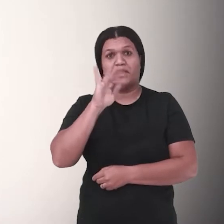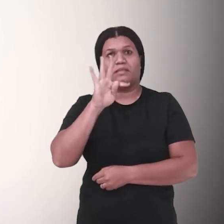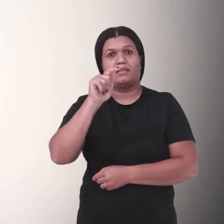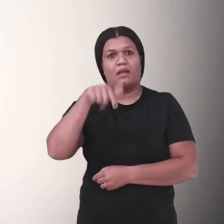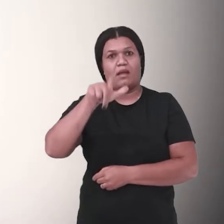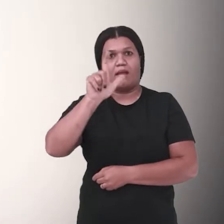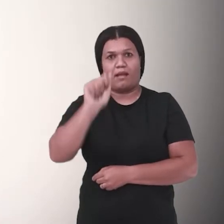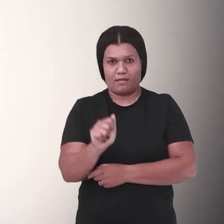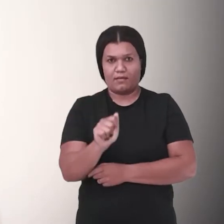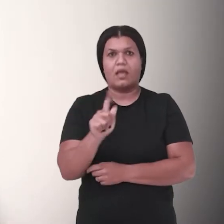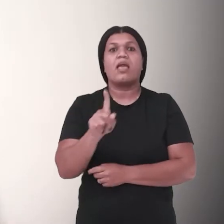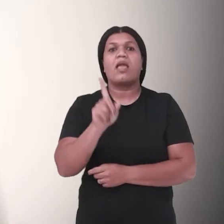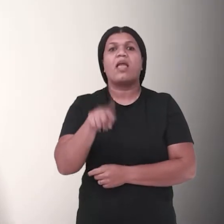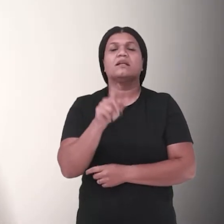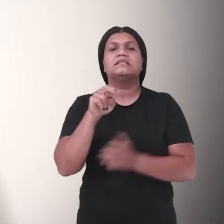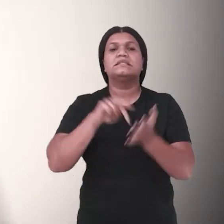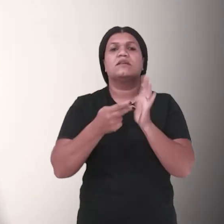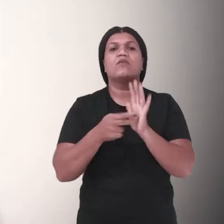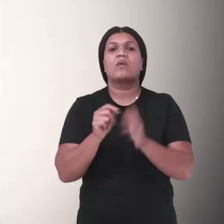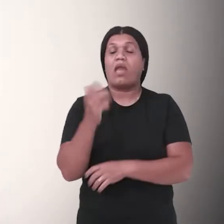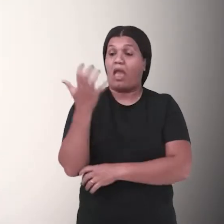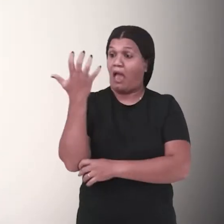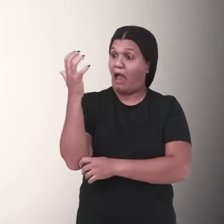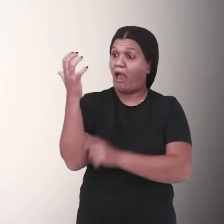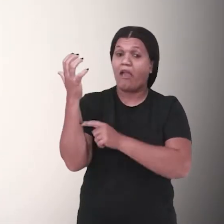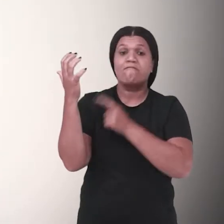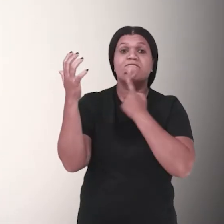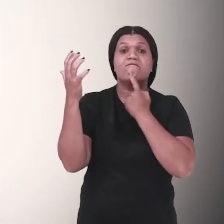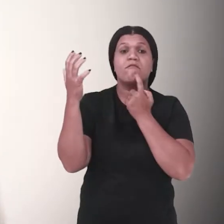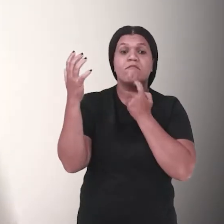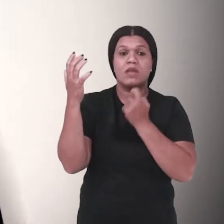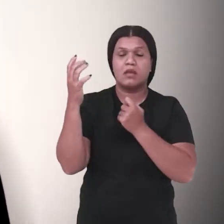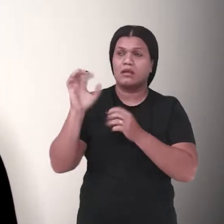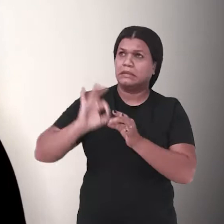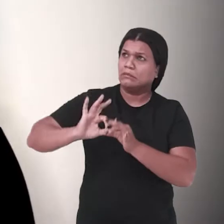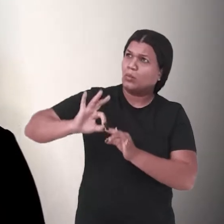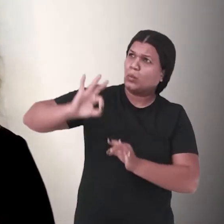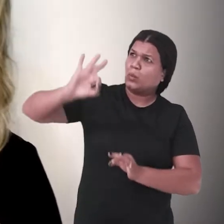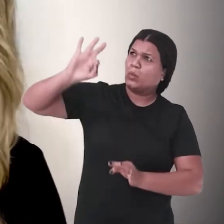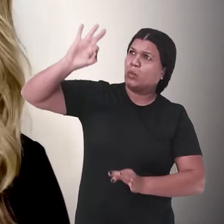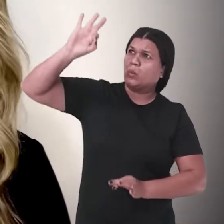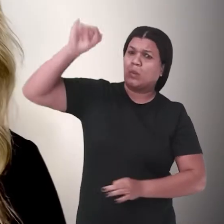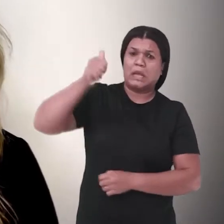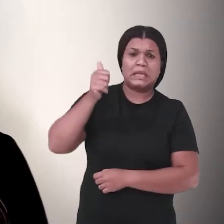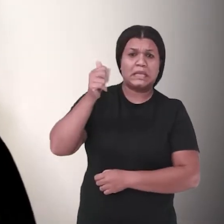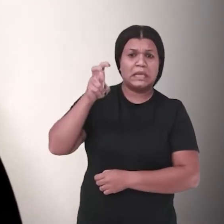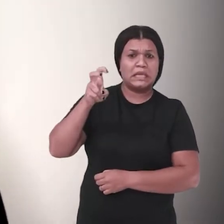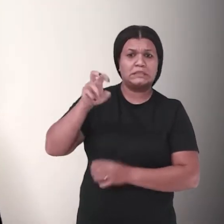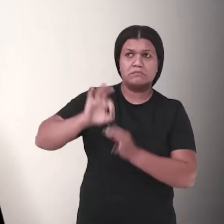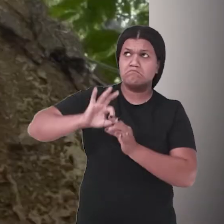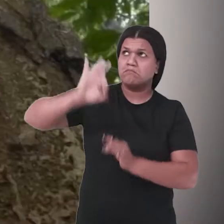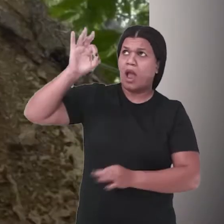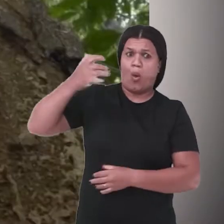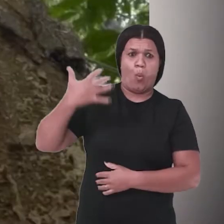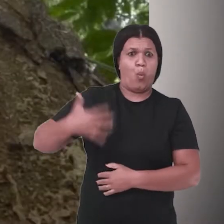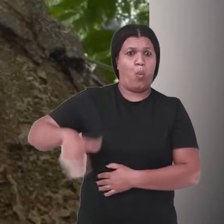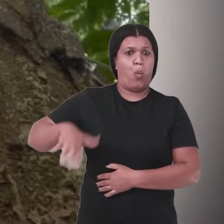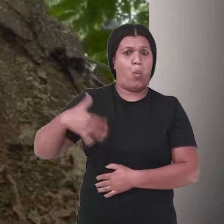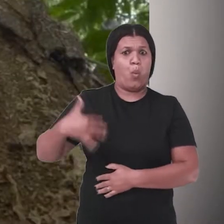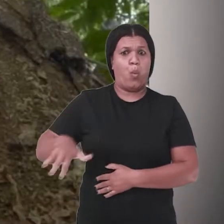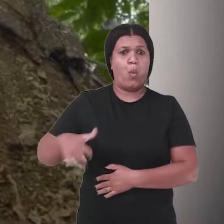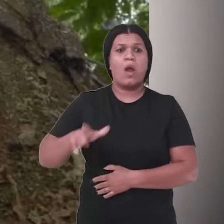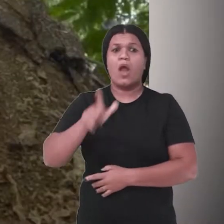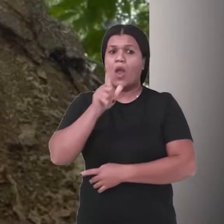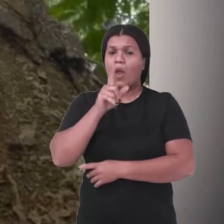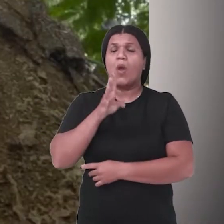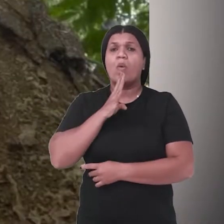termo que significa árvore vermelha. A árvore pode alcançar até 15 metros de altura e